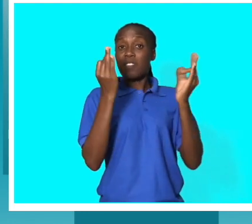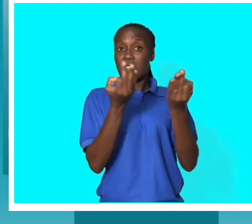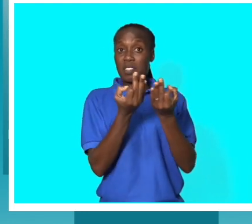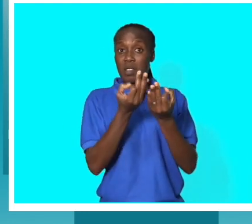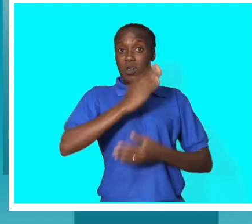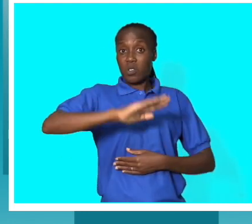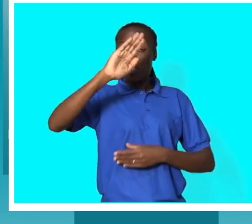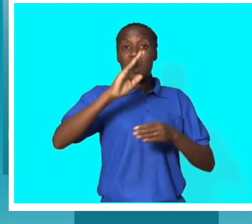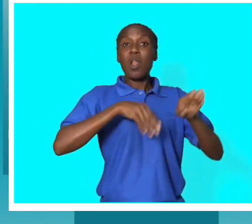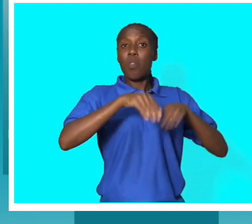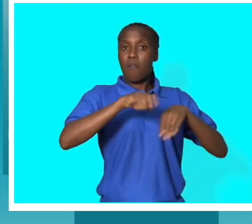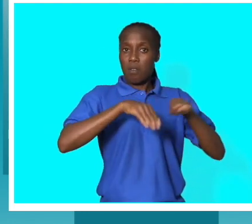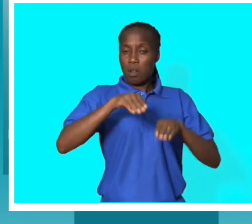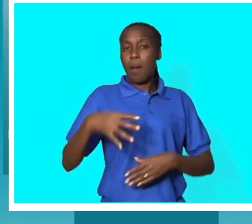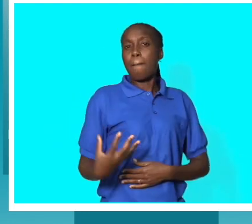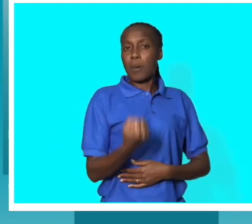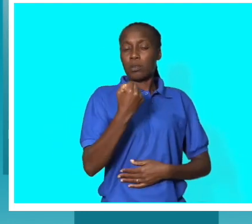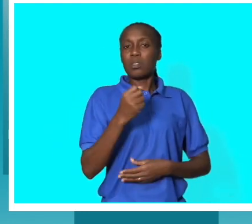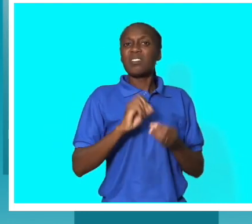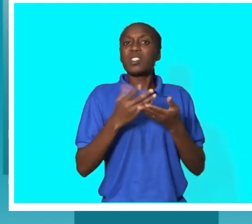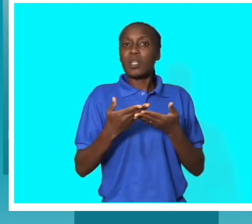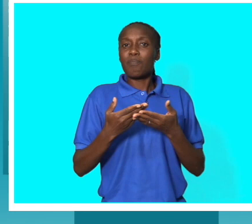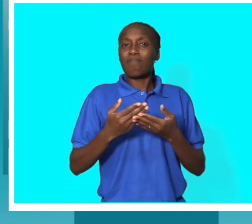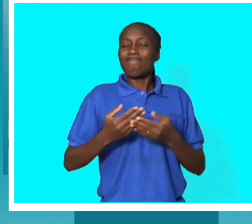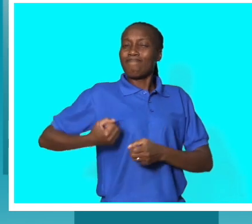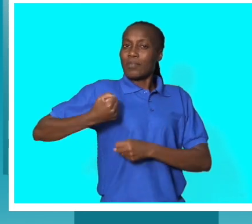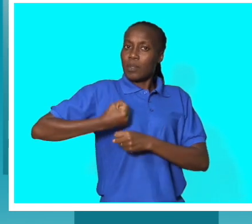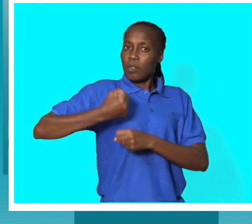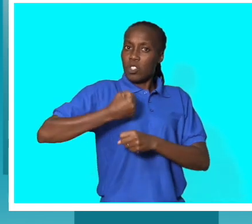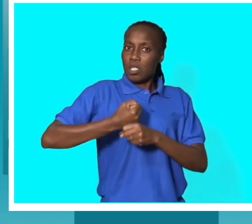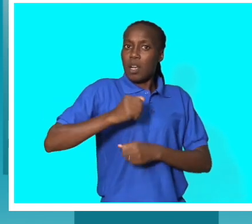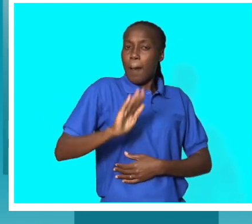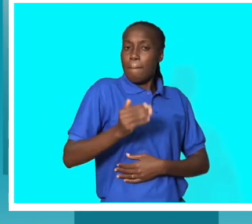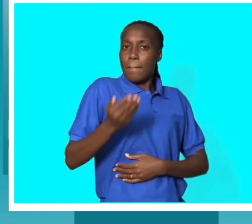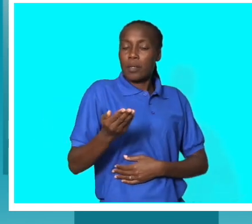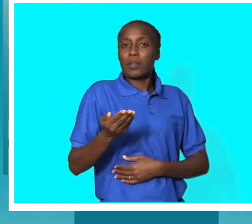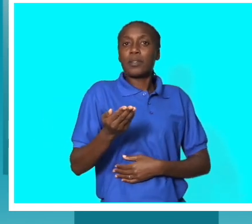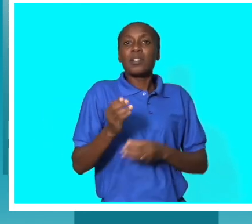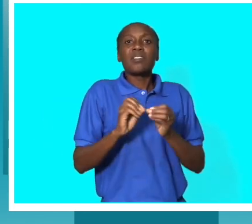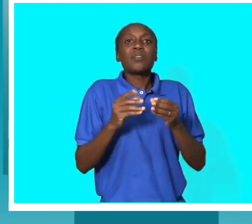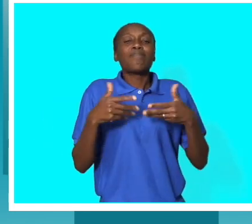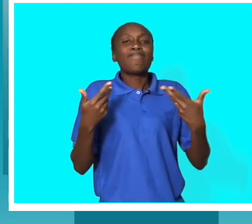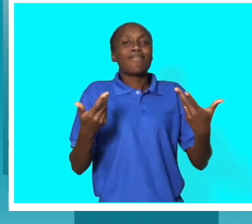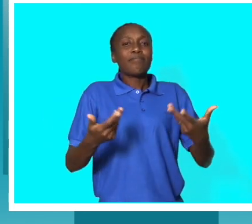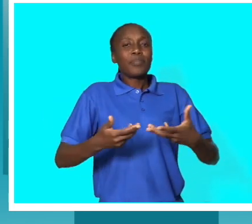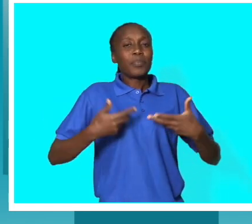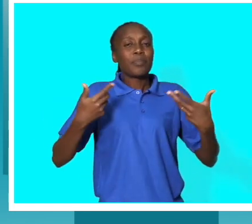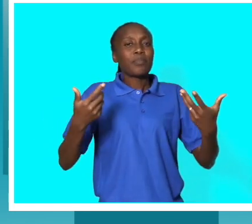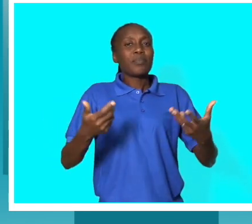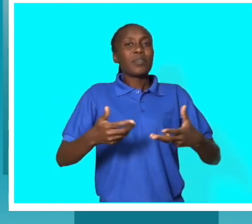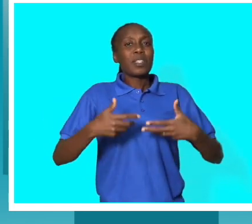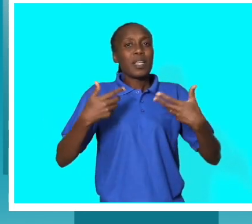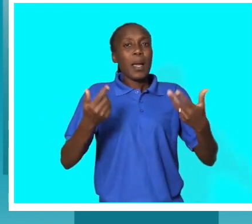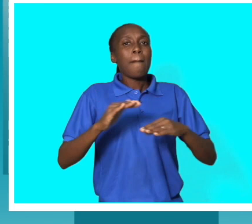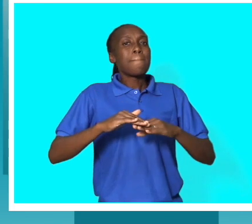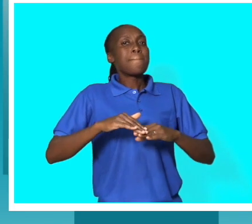material. Quando eu digo que são os comunicadores,